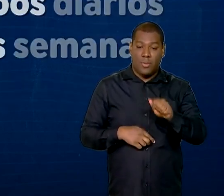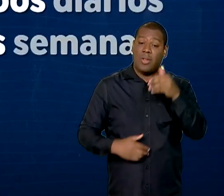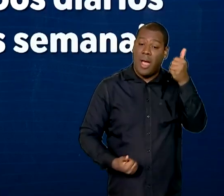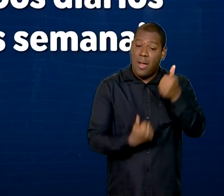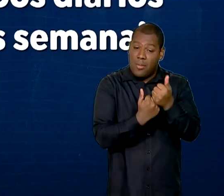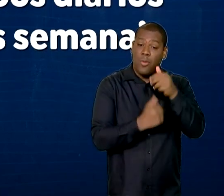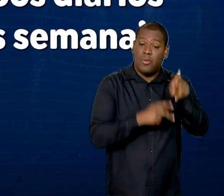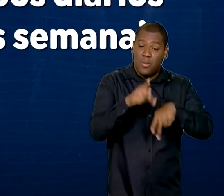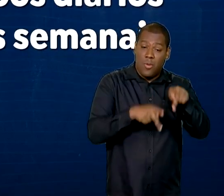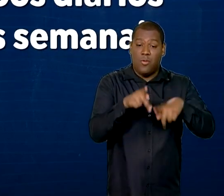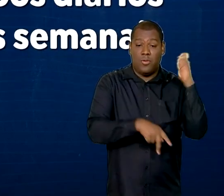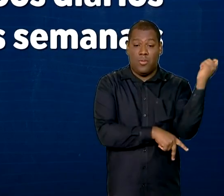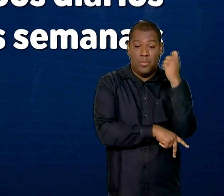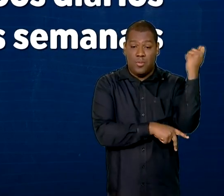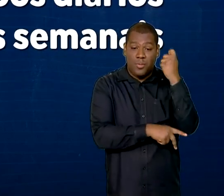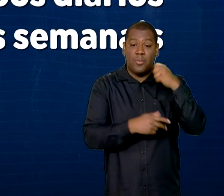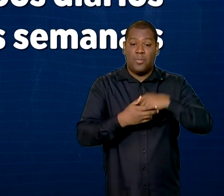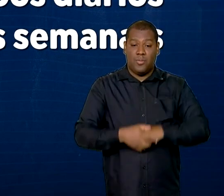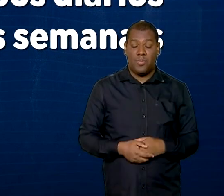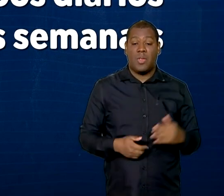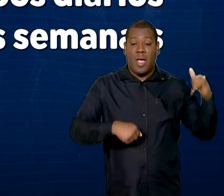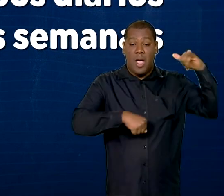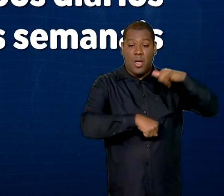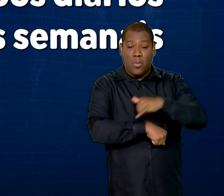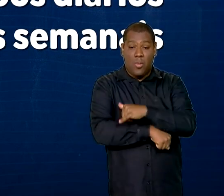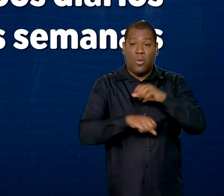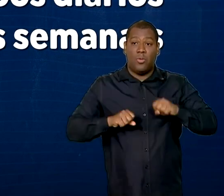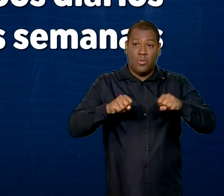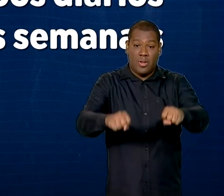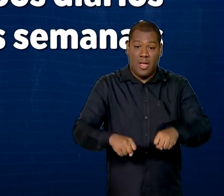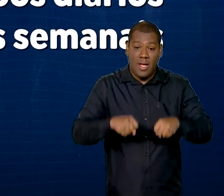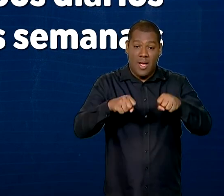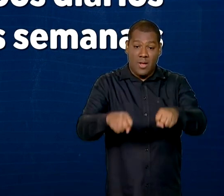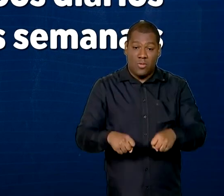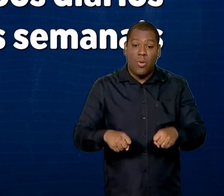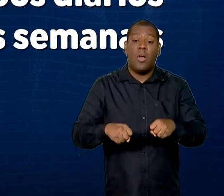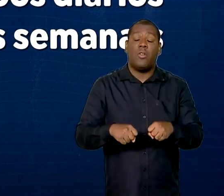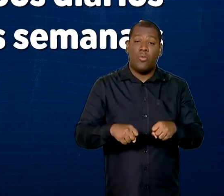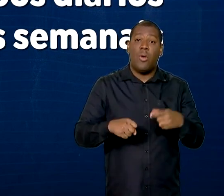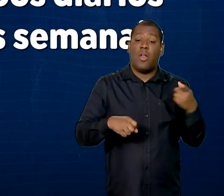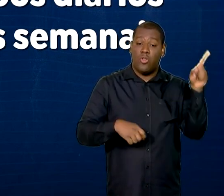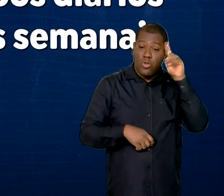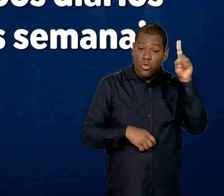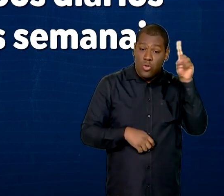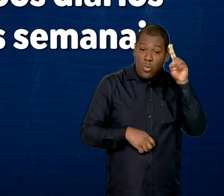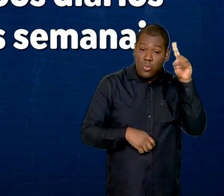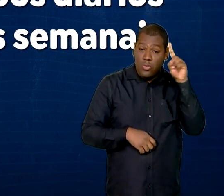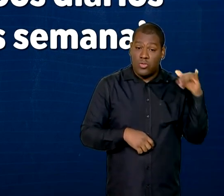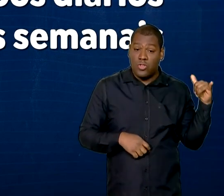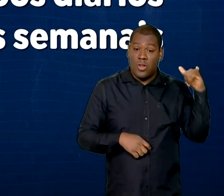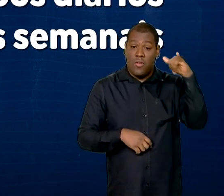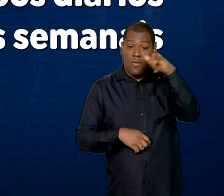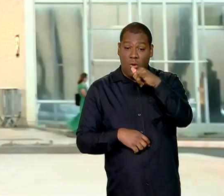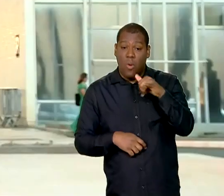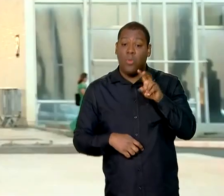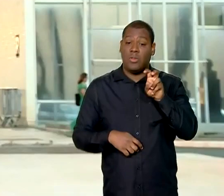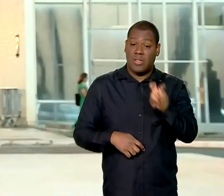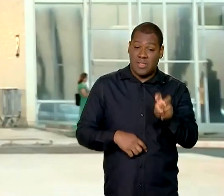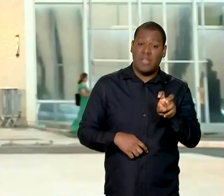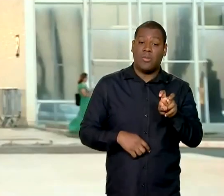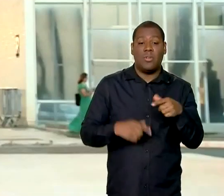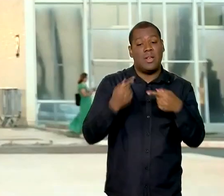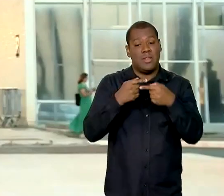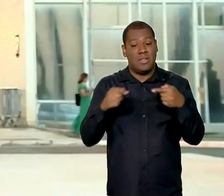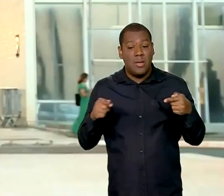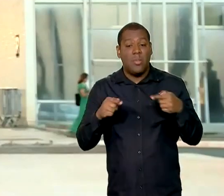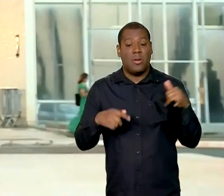aérea de canoas passará a contar com até cinco voos diários, contabilizando 35 voos semanais. Com as